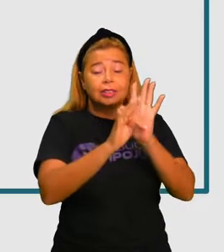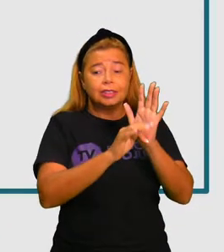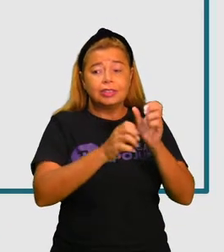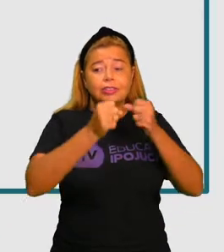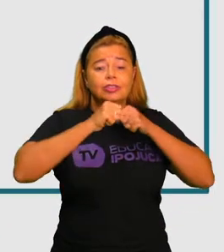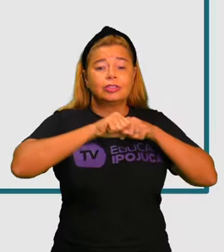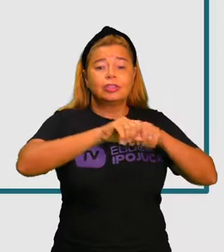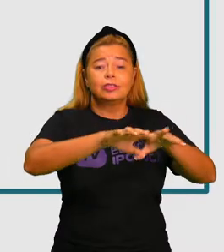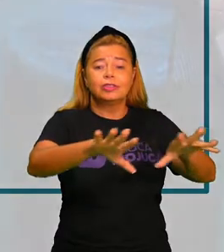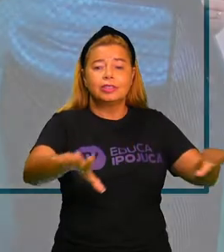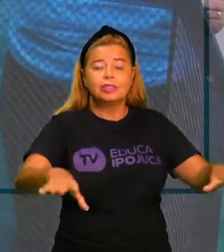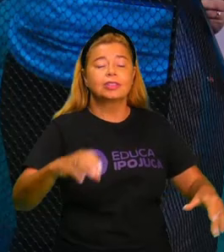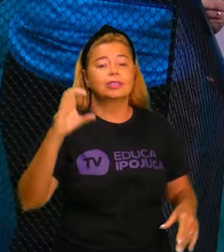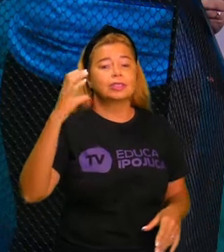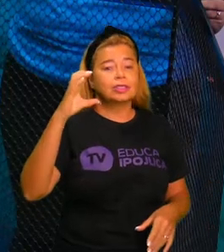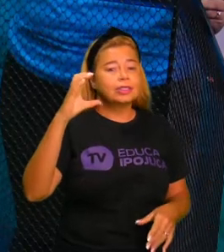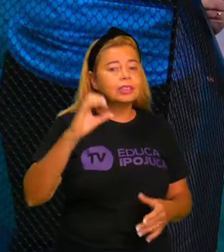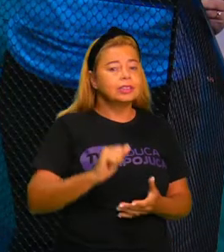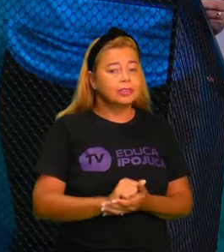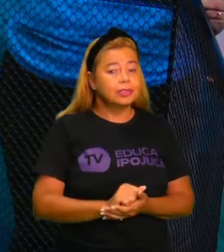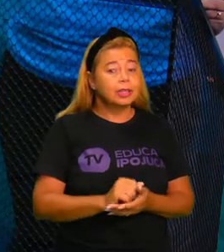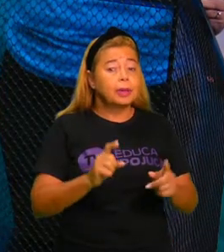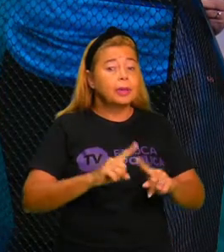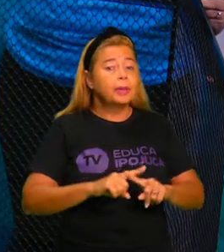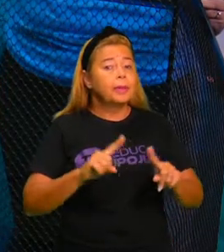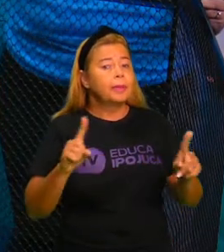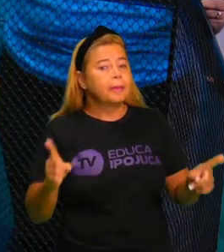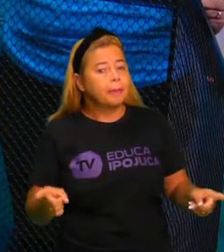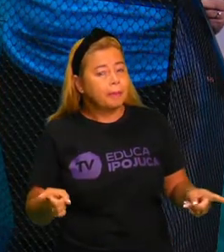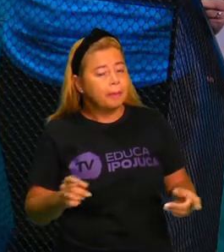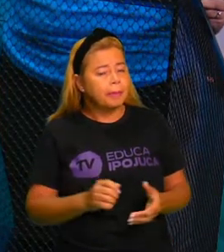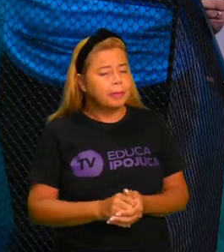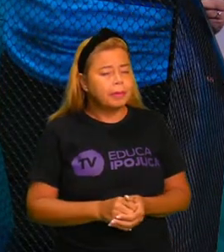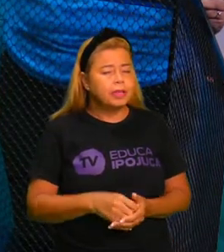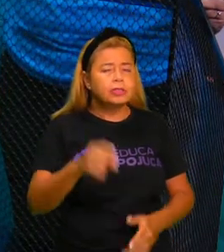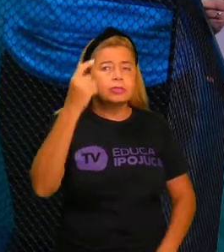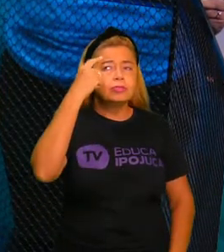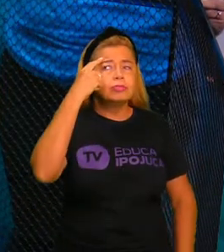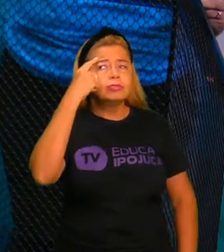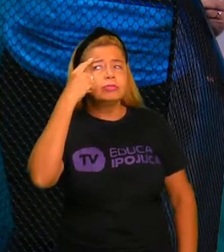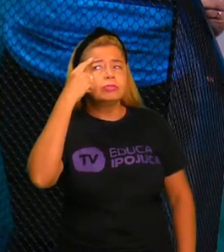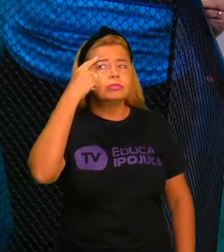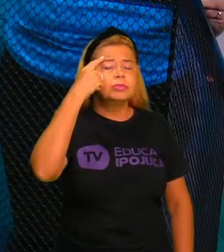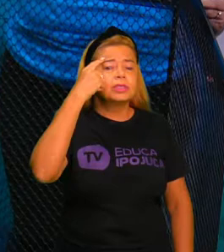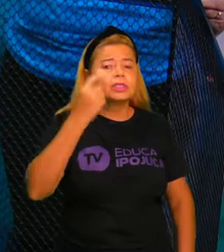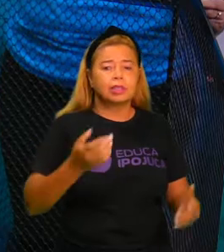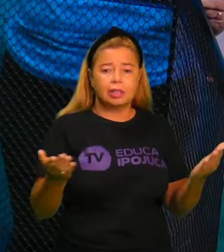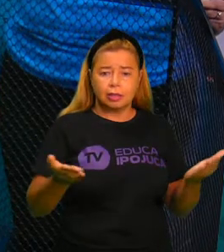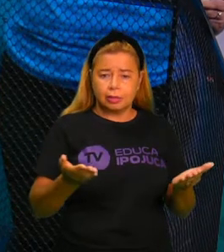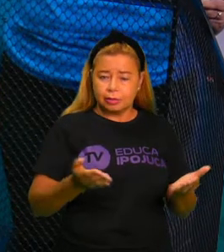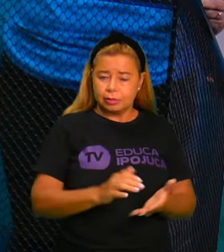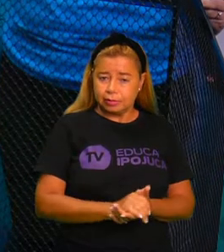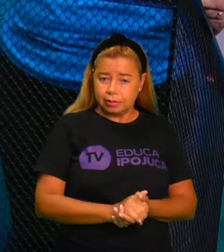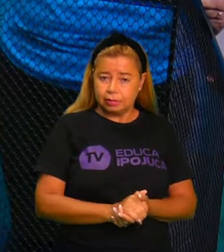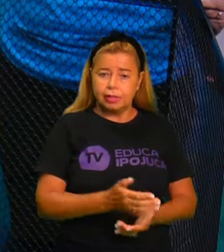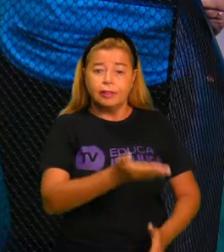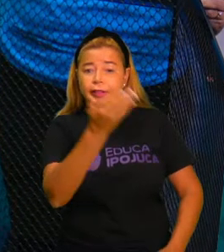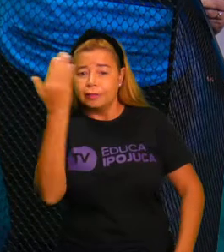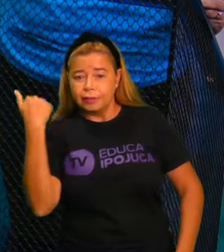Mas antes do início de toda a aula, a gente faz um momento de reflexão. Então vamos ler comigo essa